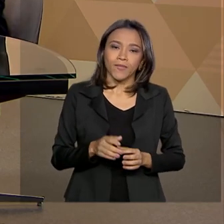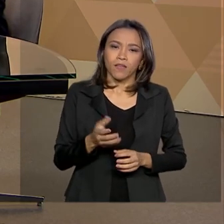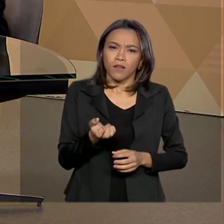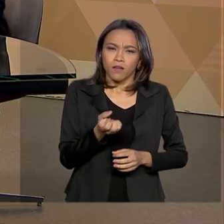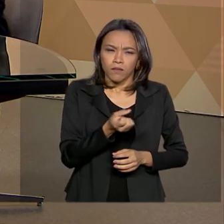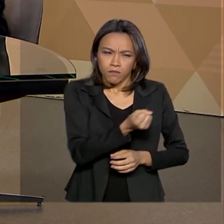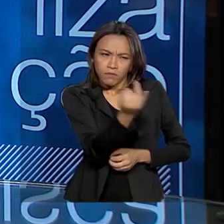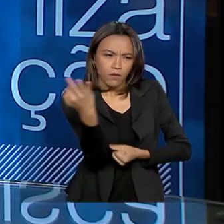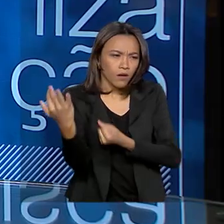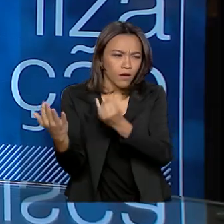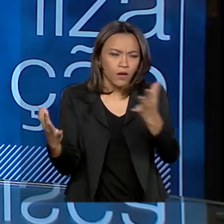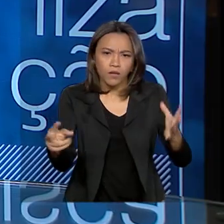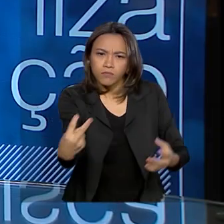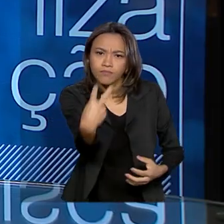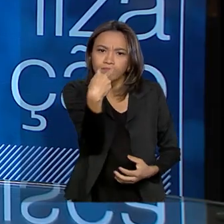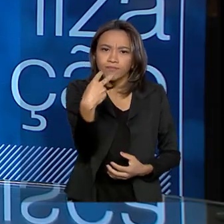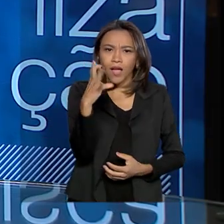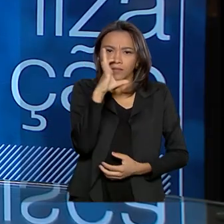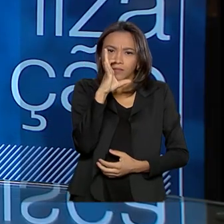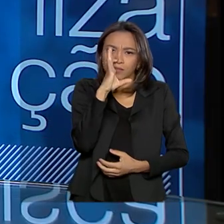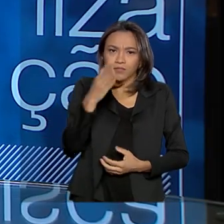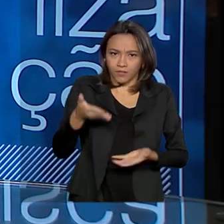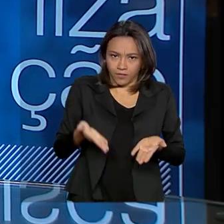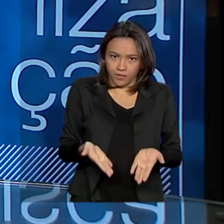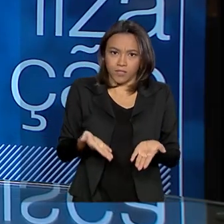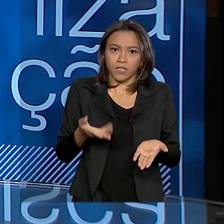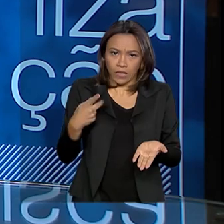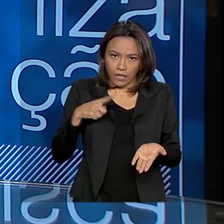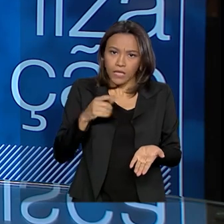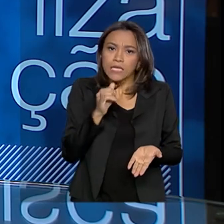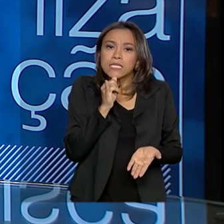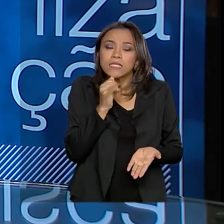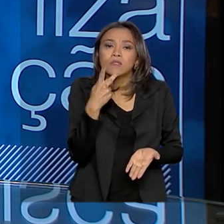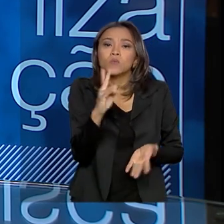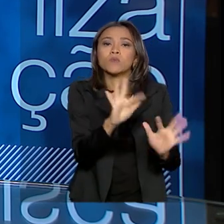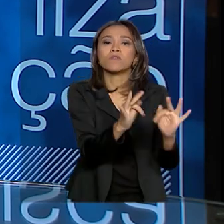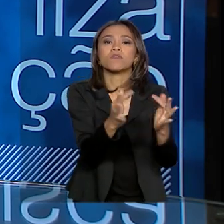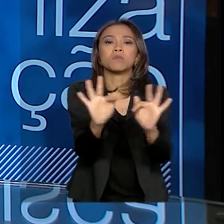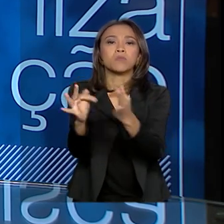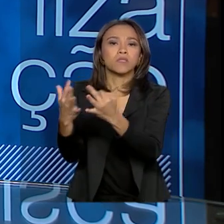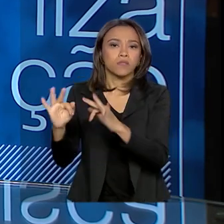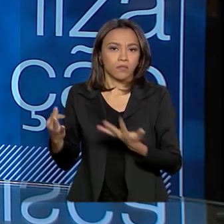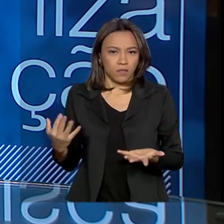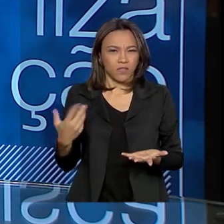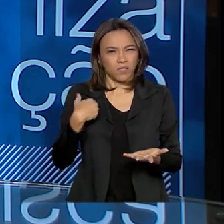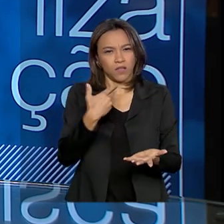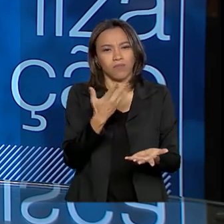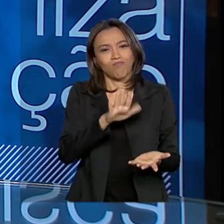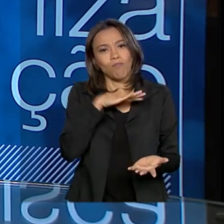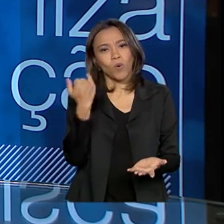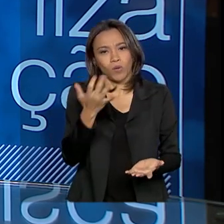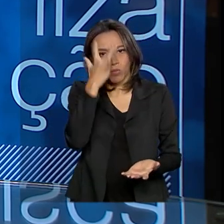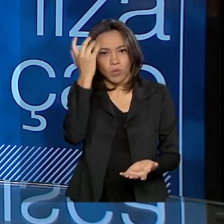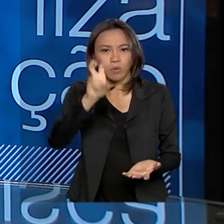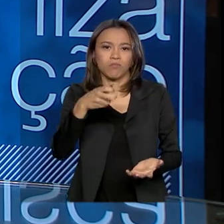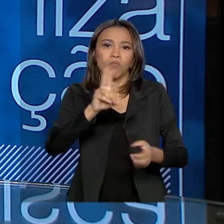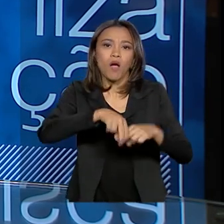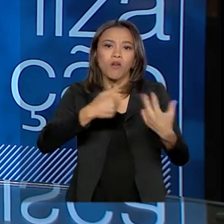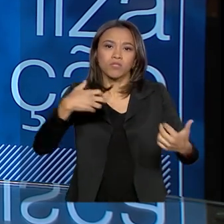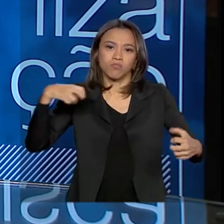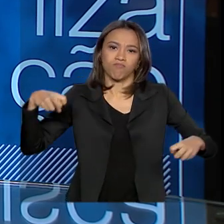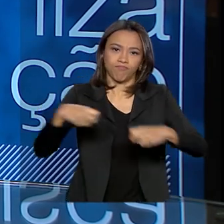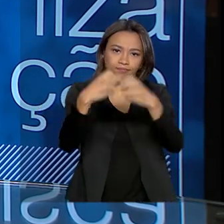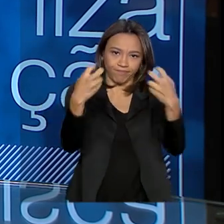pessoas que nos assistem, tenham exemplos nas suas famílias, né, de ter perdido alguém no trânsito. O compromisso do